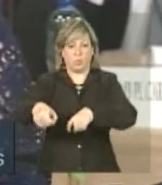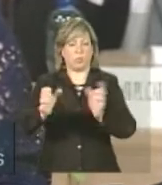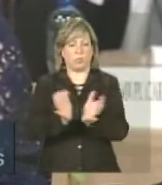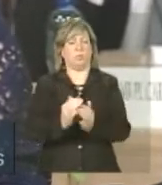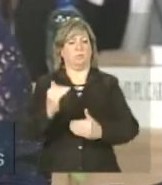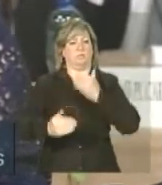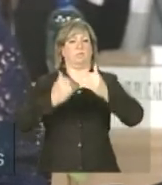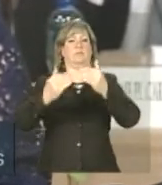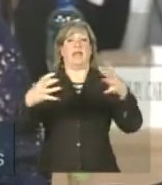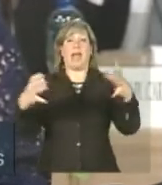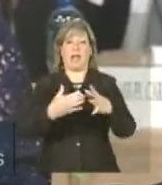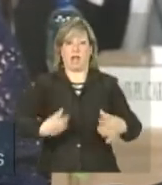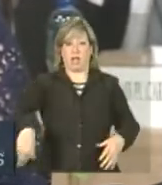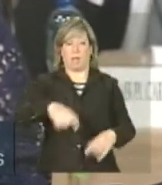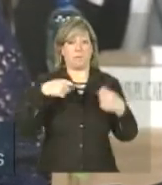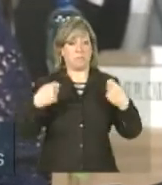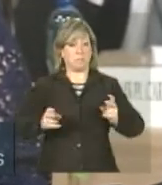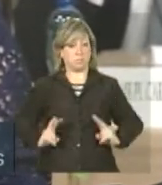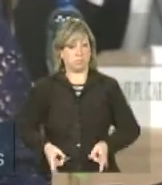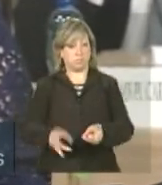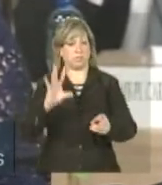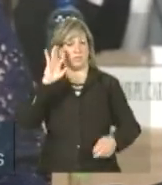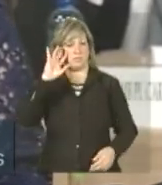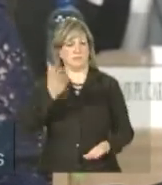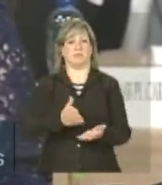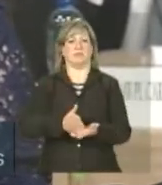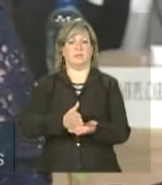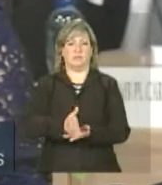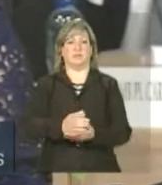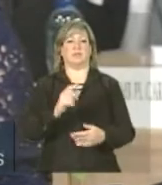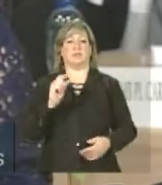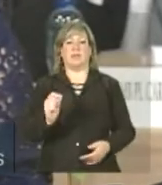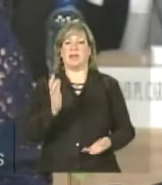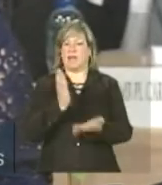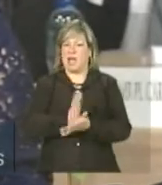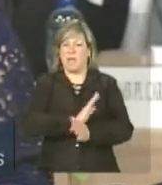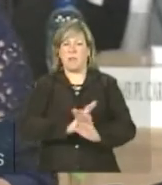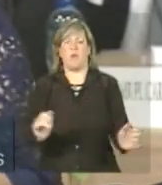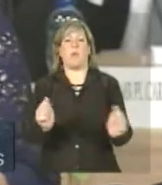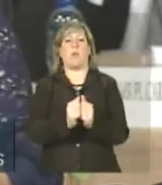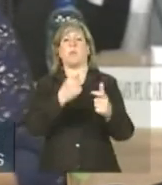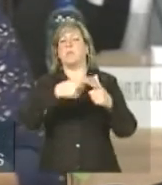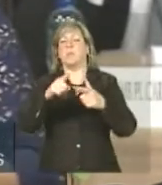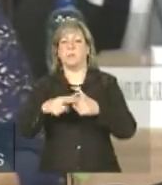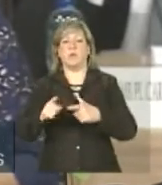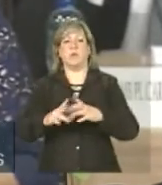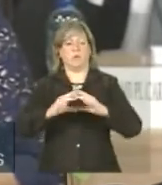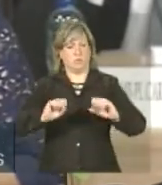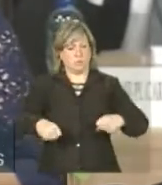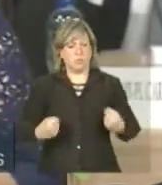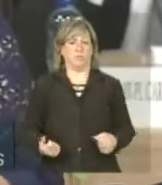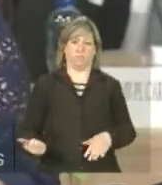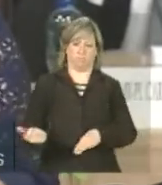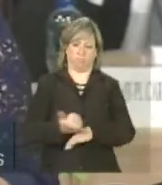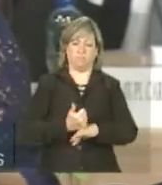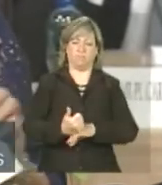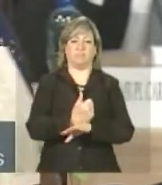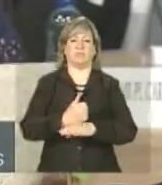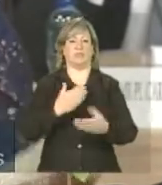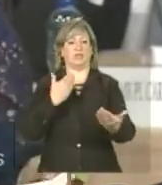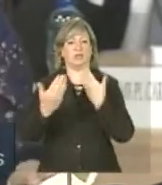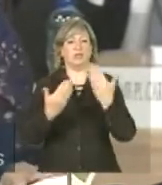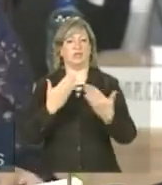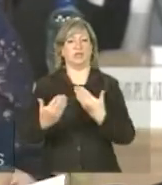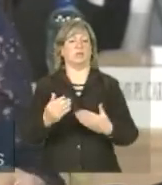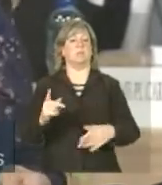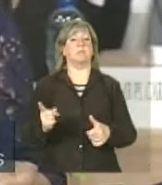deve prevalecer a determinação de romper paradigmas para aperfeiçoar um diálogo